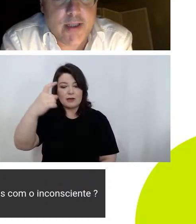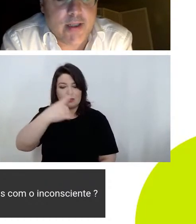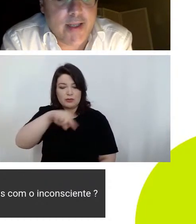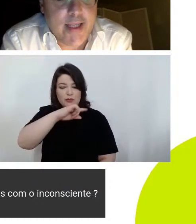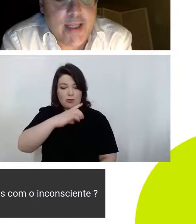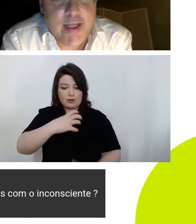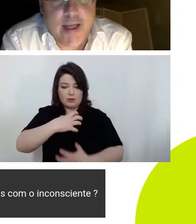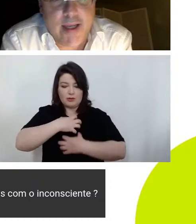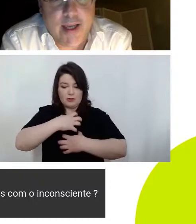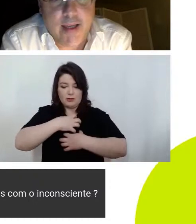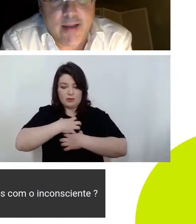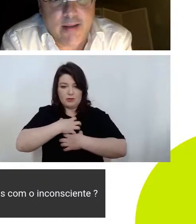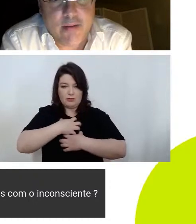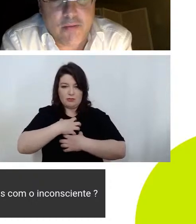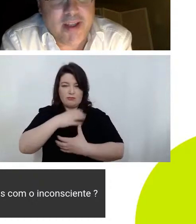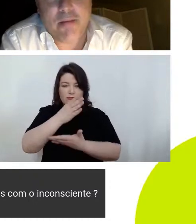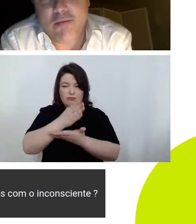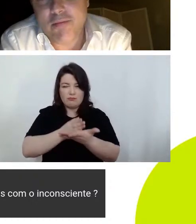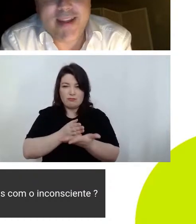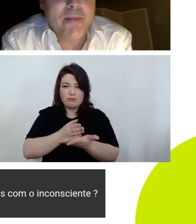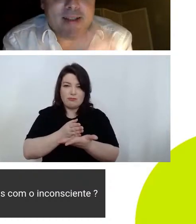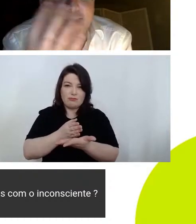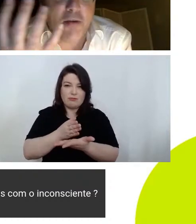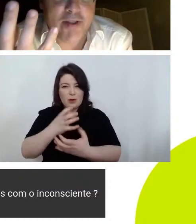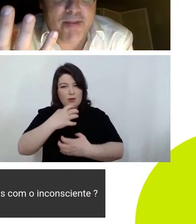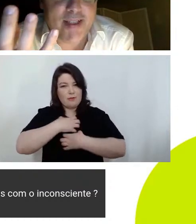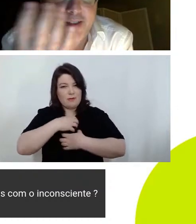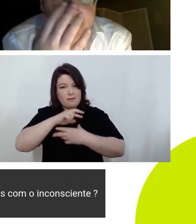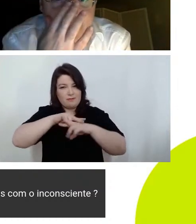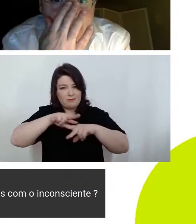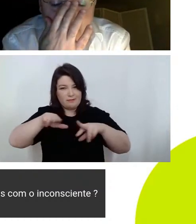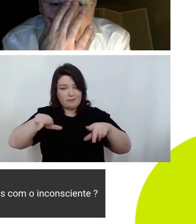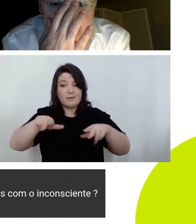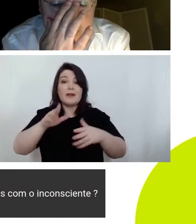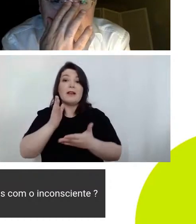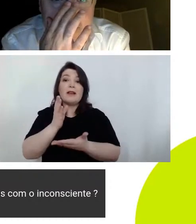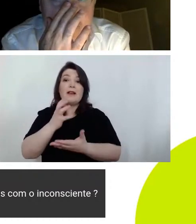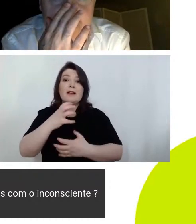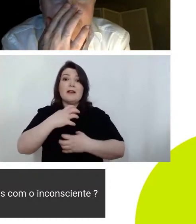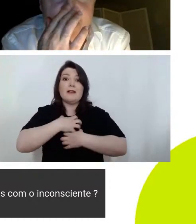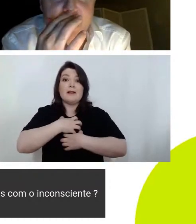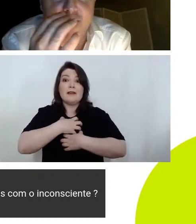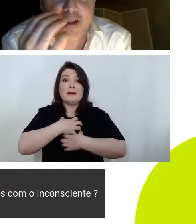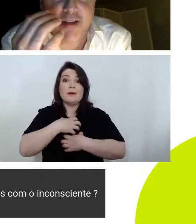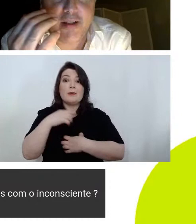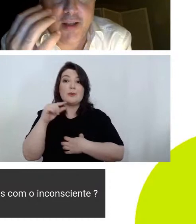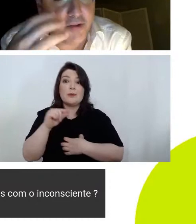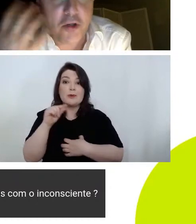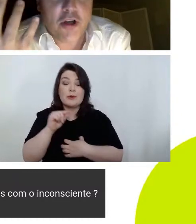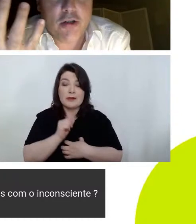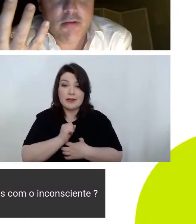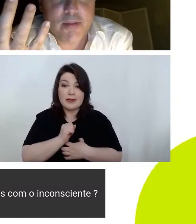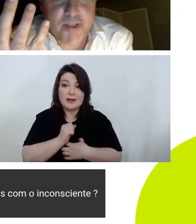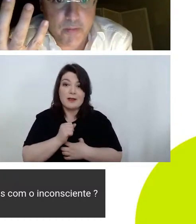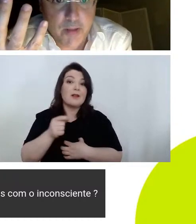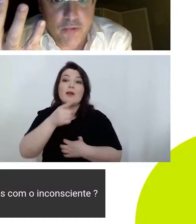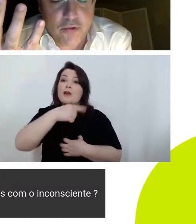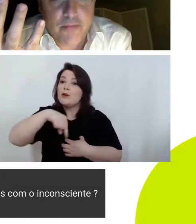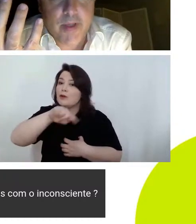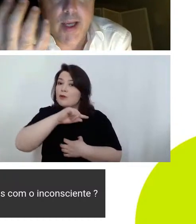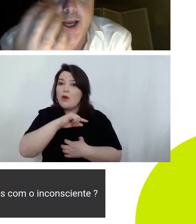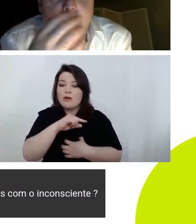radica em uma dimensão da psique a que nós não temos a que nós não nos